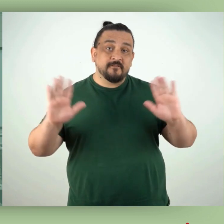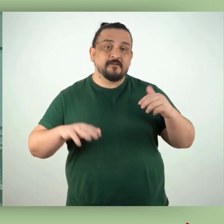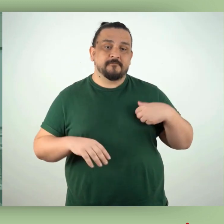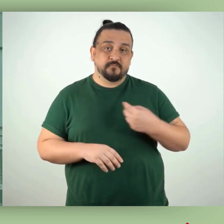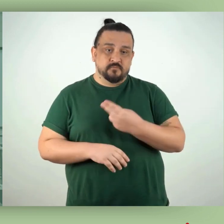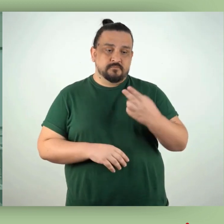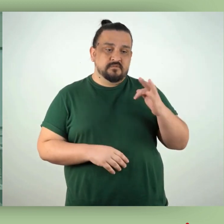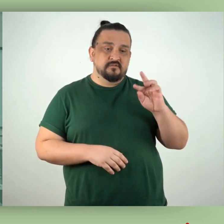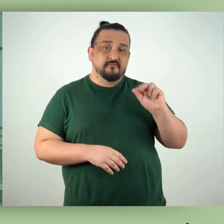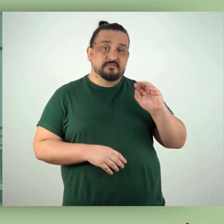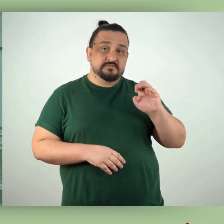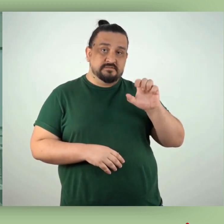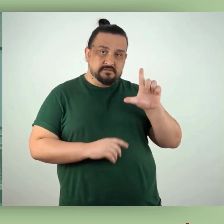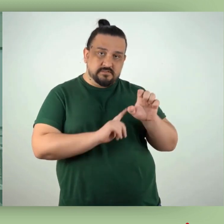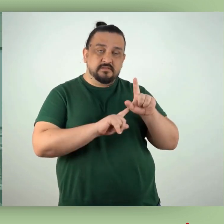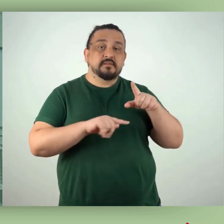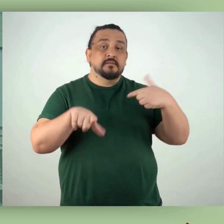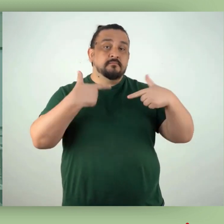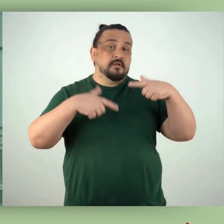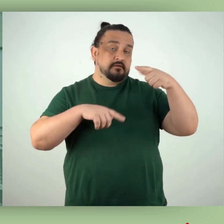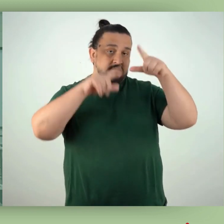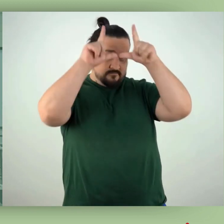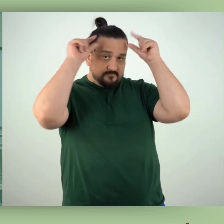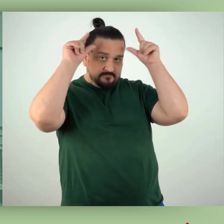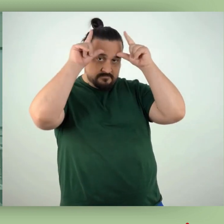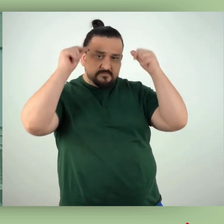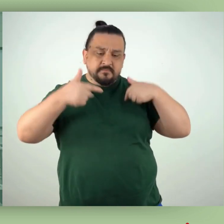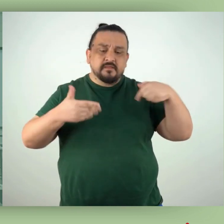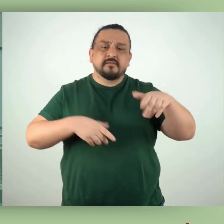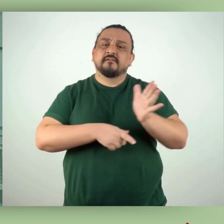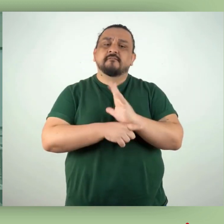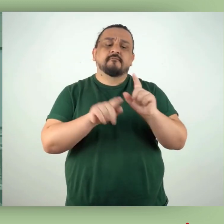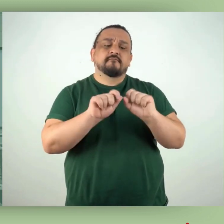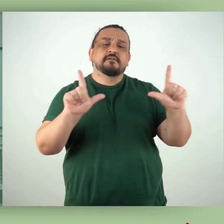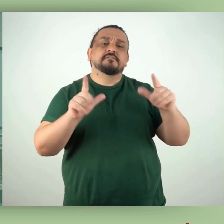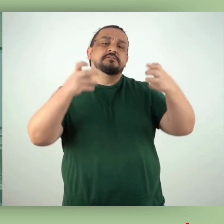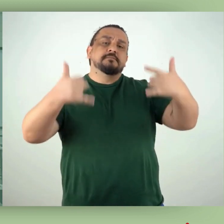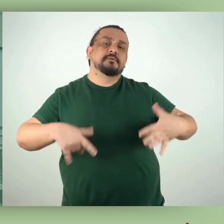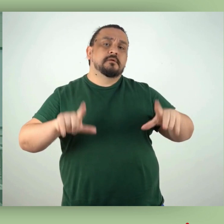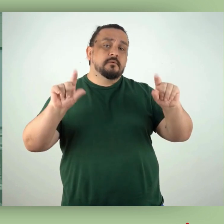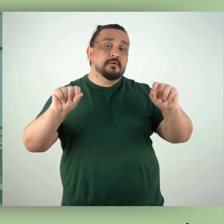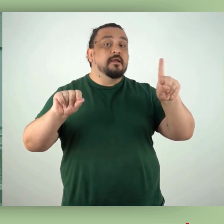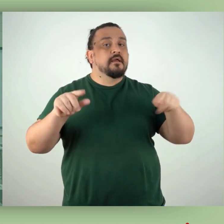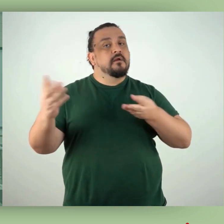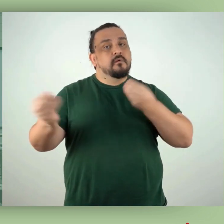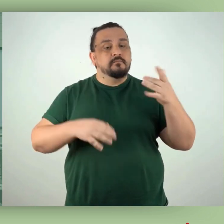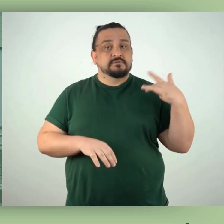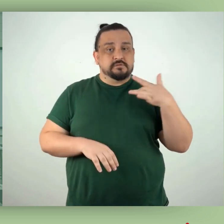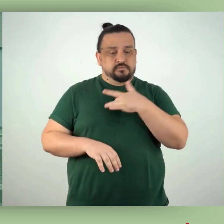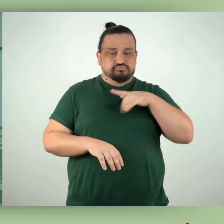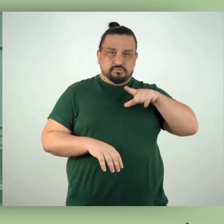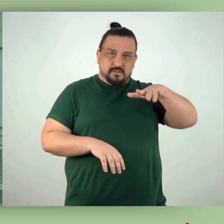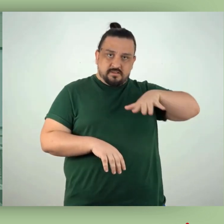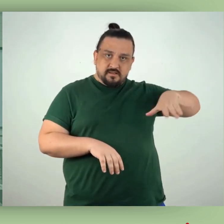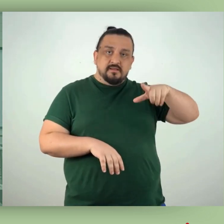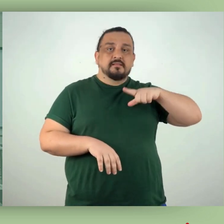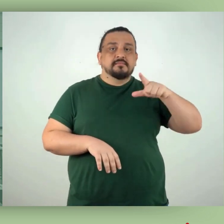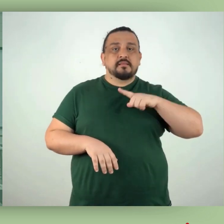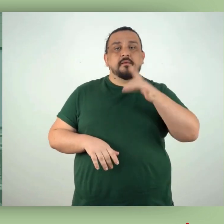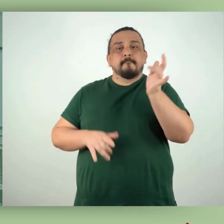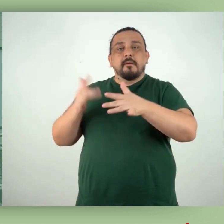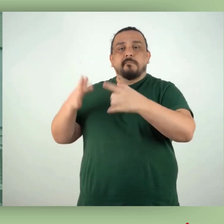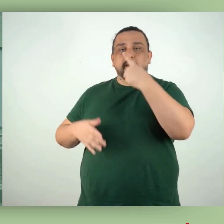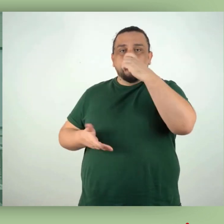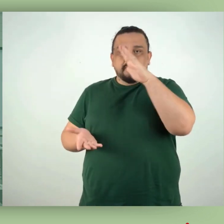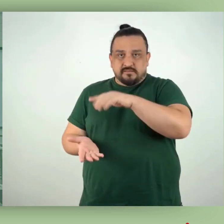Olá, eu me chamo Franciele, sou enfermeira, e nesse vídeo vamos tratar dos resíduos de serviços de